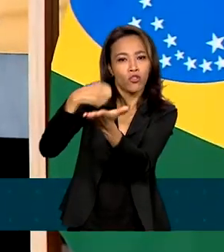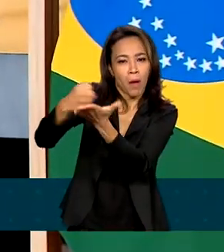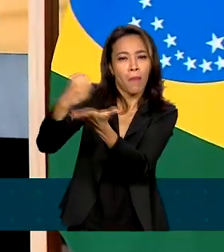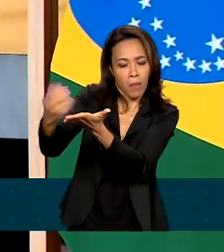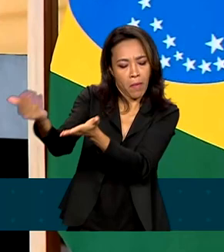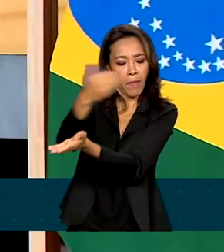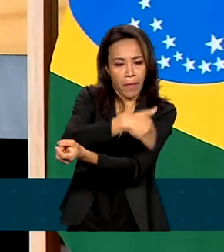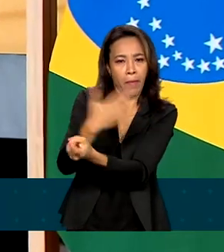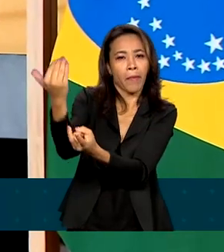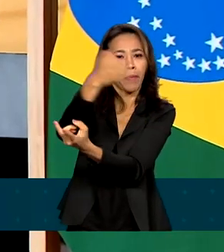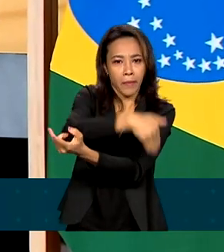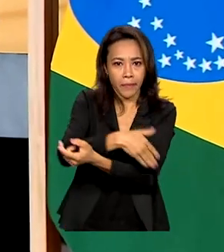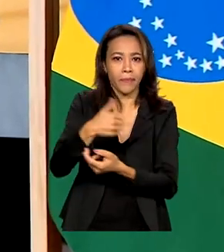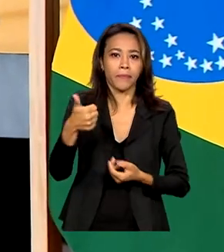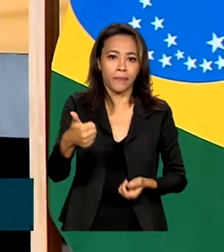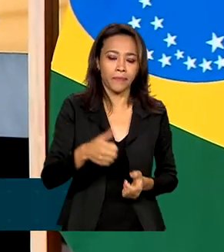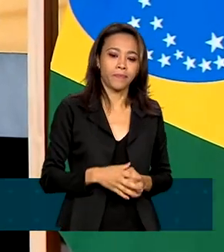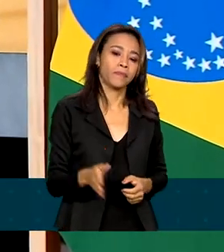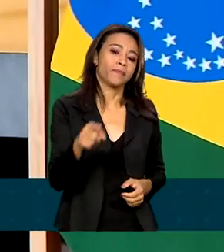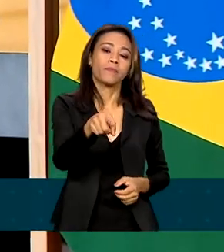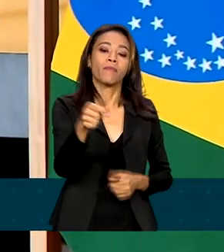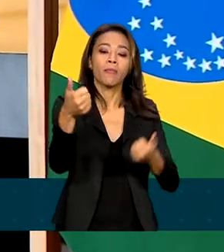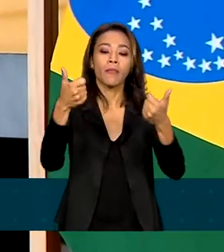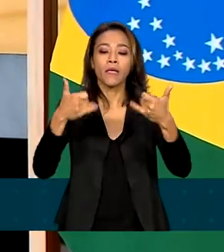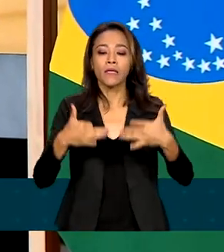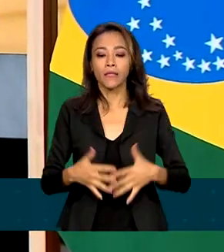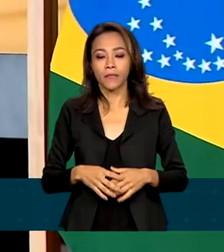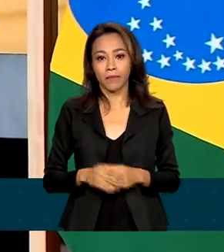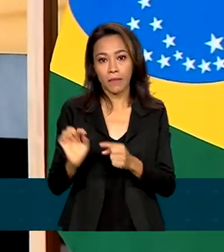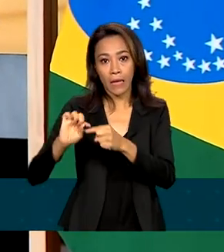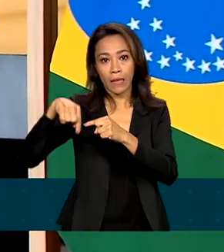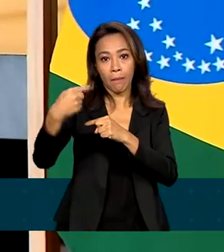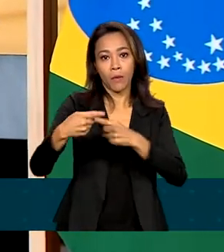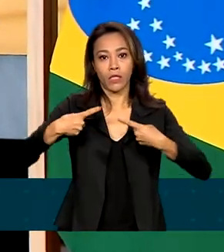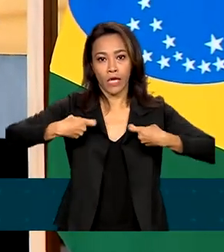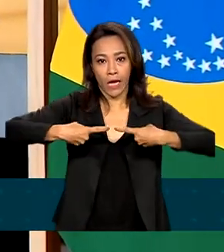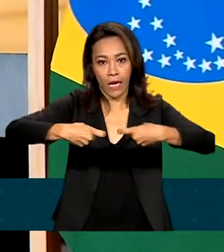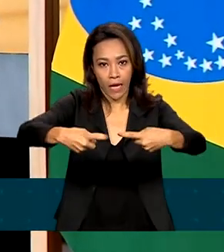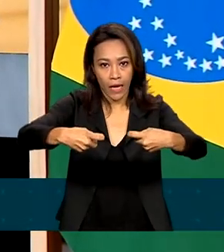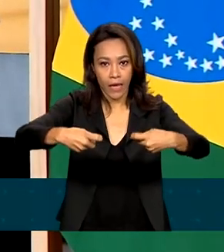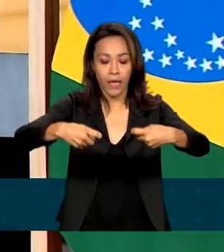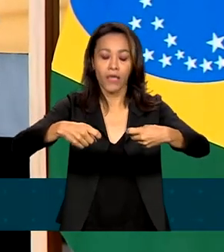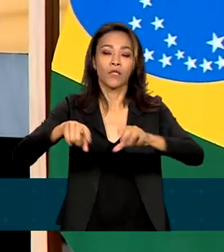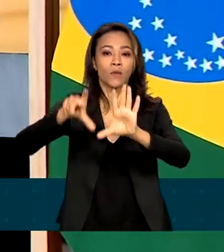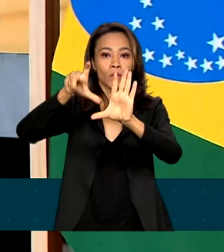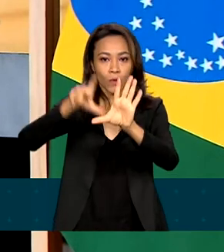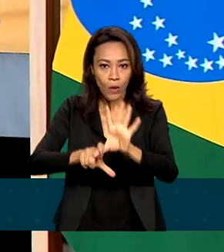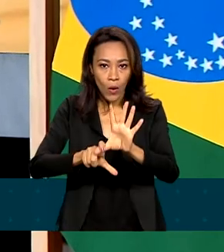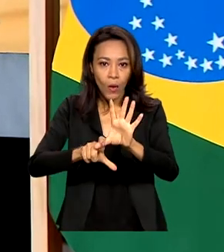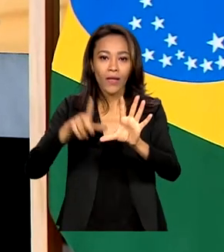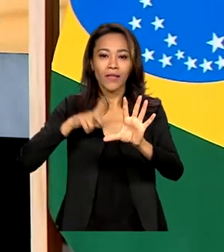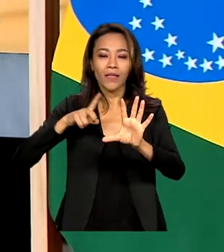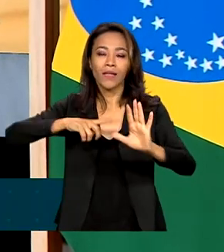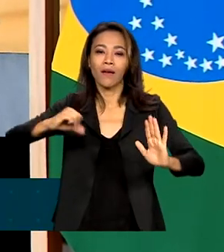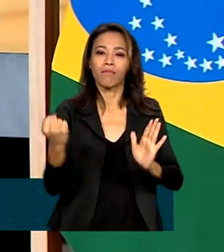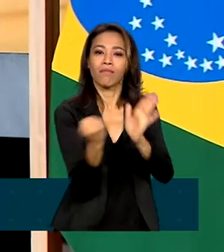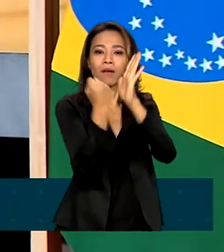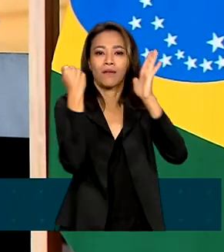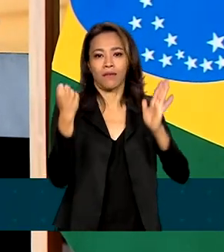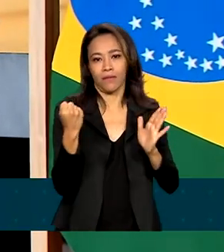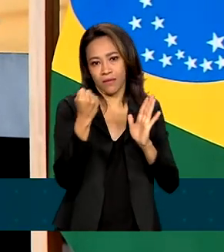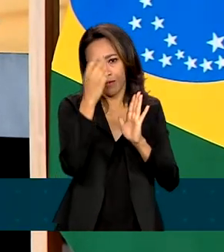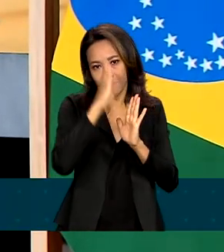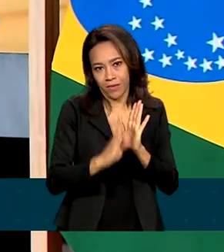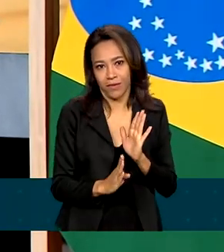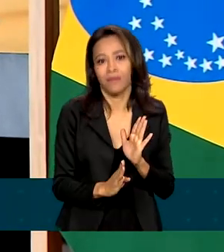reconstrução de Angola pós-guerra, aliás, tem o carimbo do Brasil. Tem também